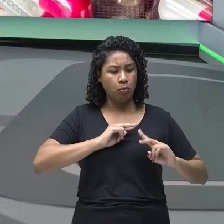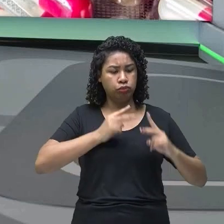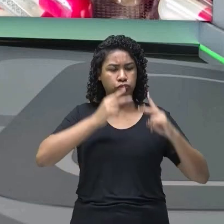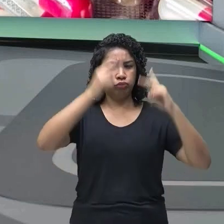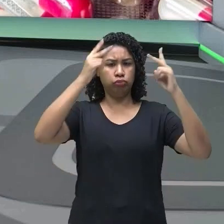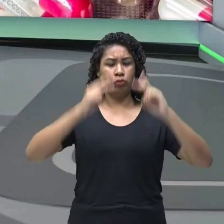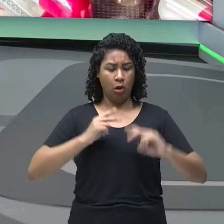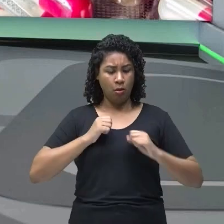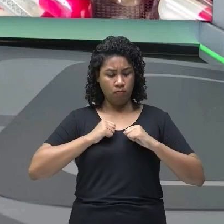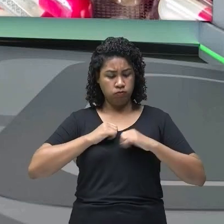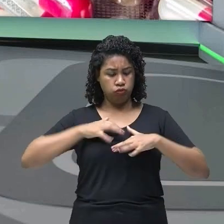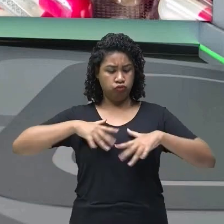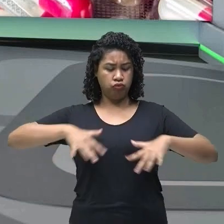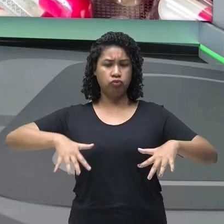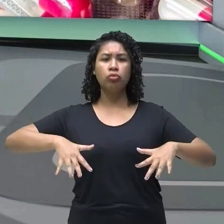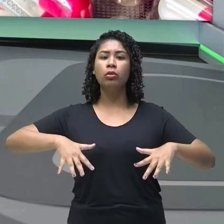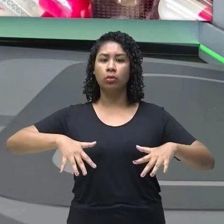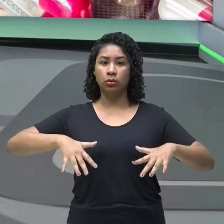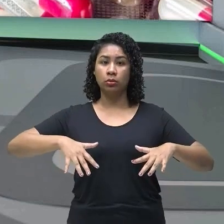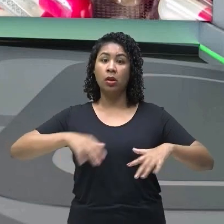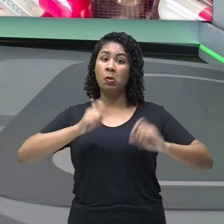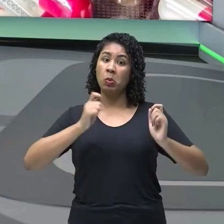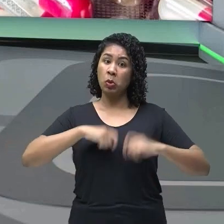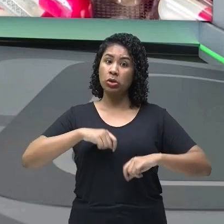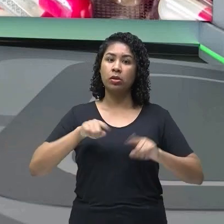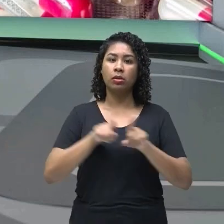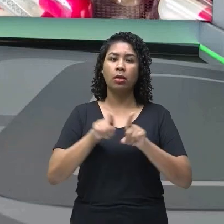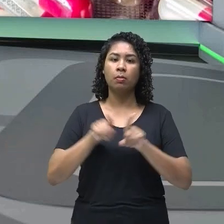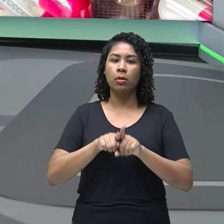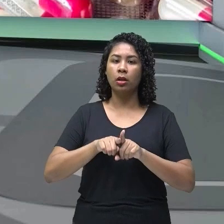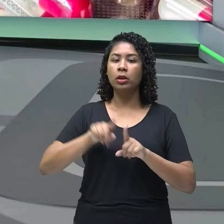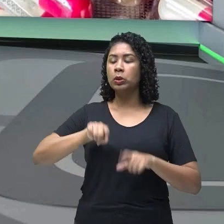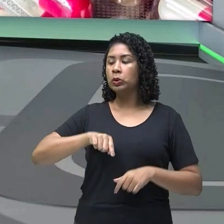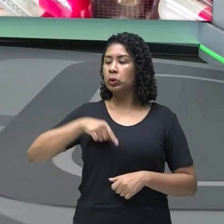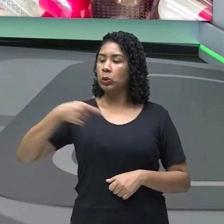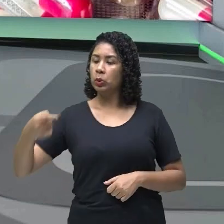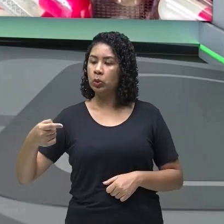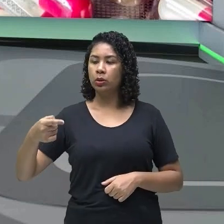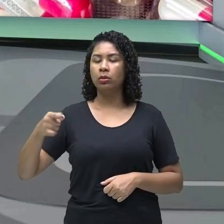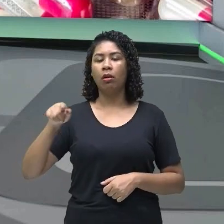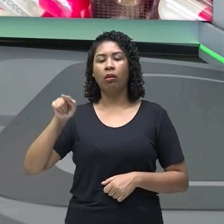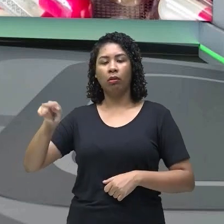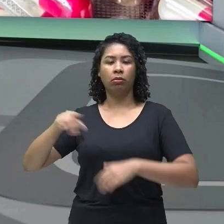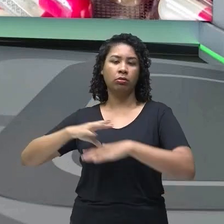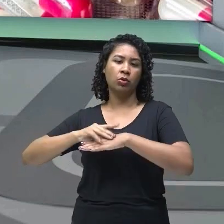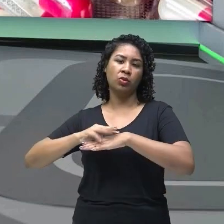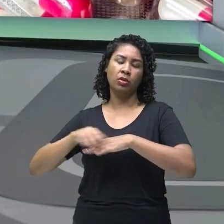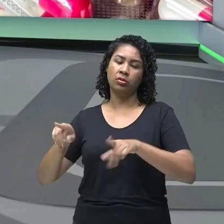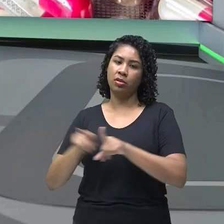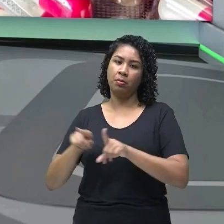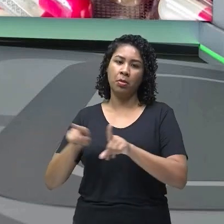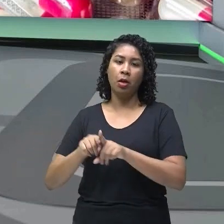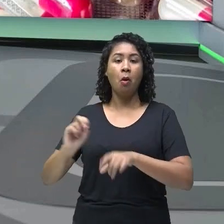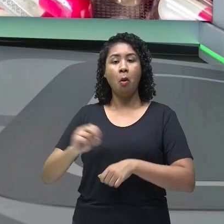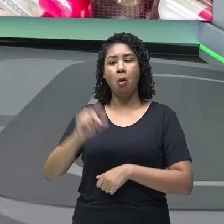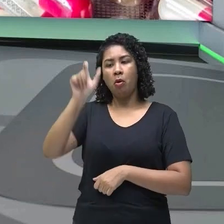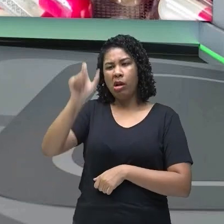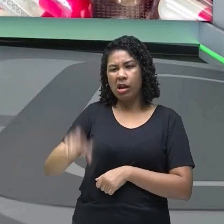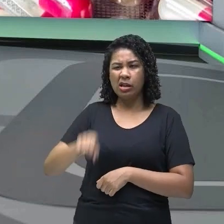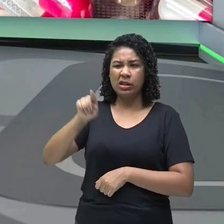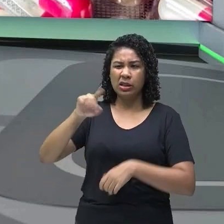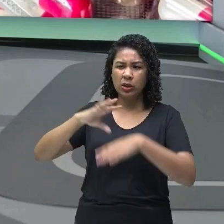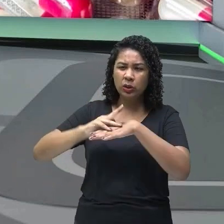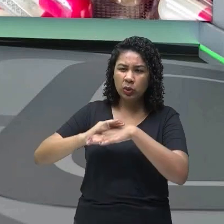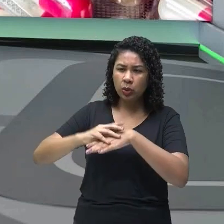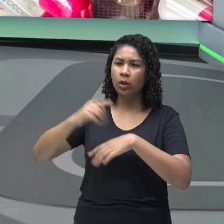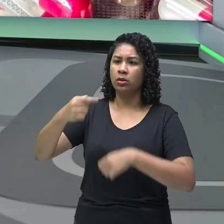Muitas vezes, elas podem ser transmitidas de pessoa para pessoa. A mesma coisa, se a pessoa está com uma doença,